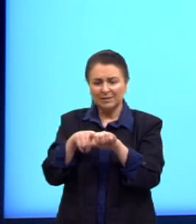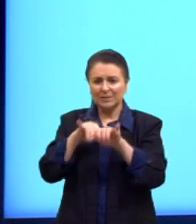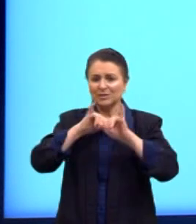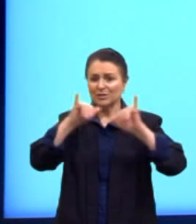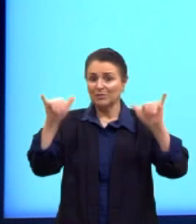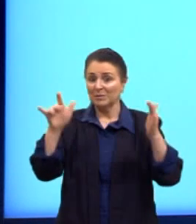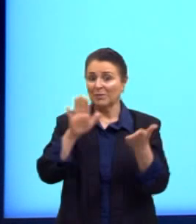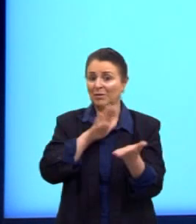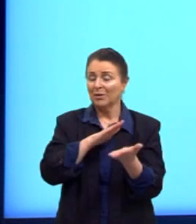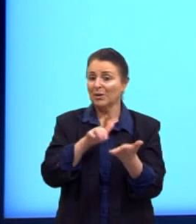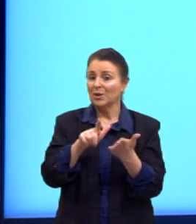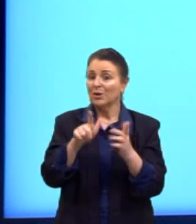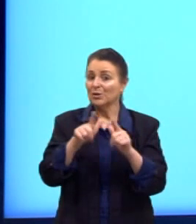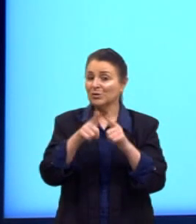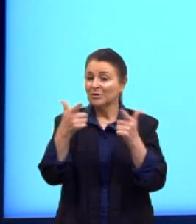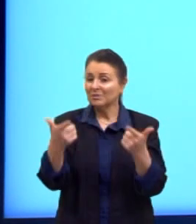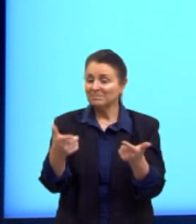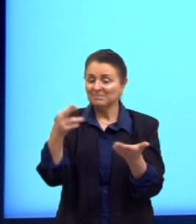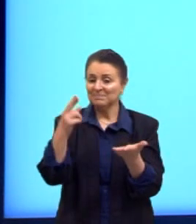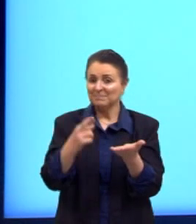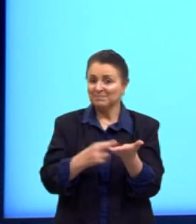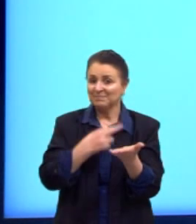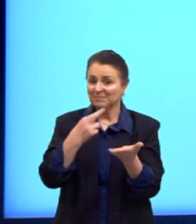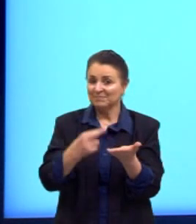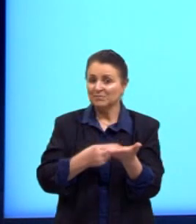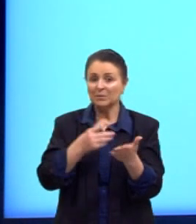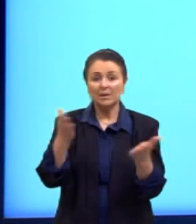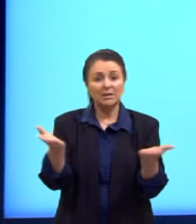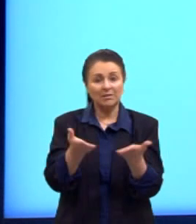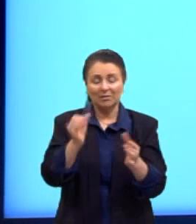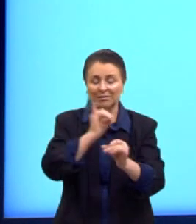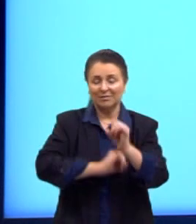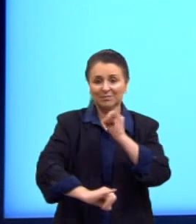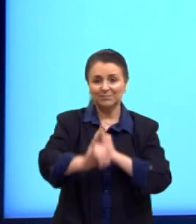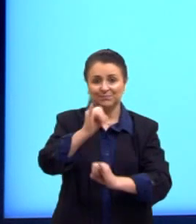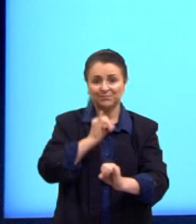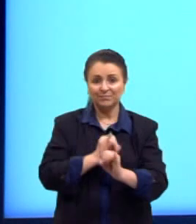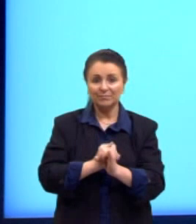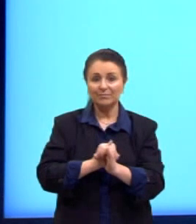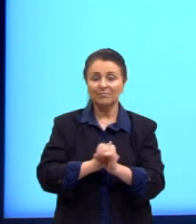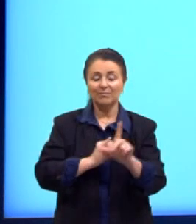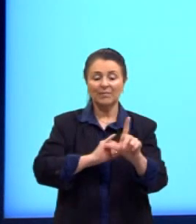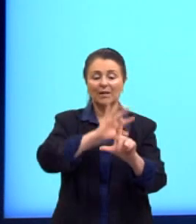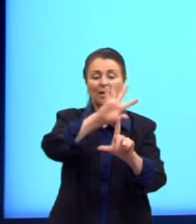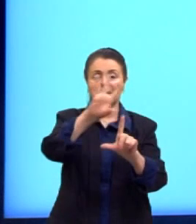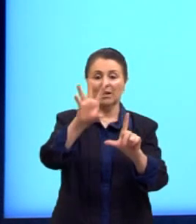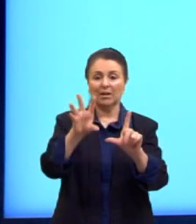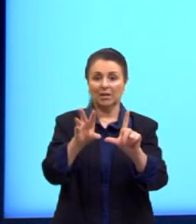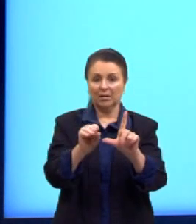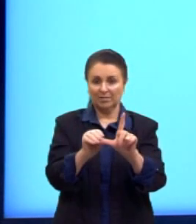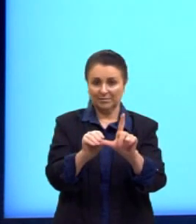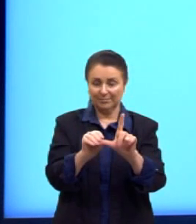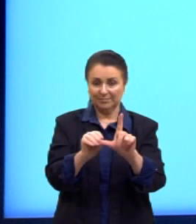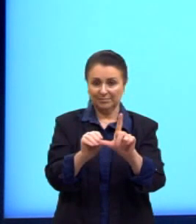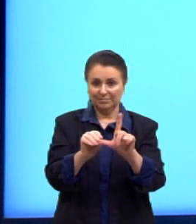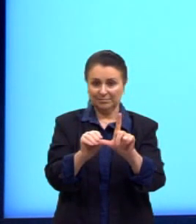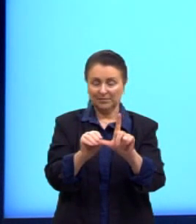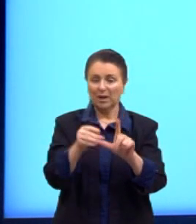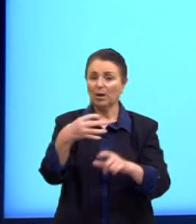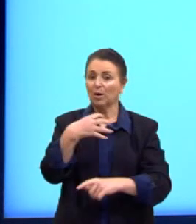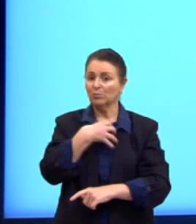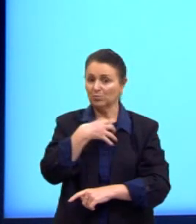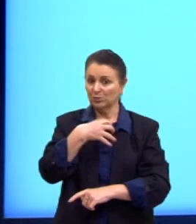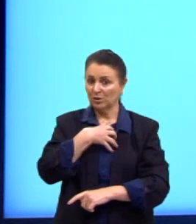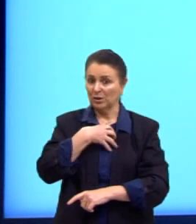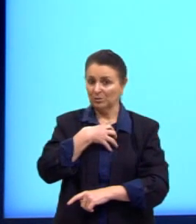Jornais, revistas e internet. O termo cartoon é uma forma aportuguesada, ou